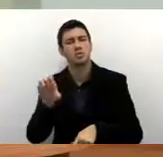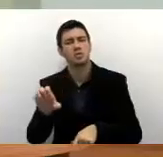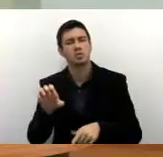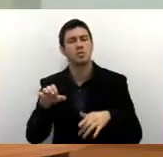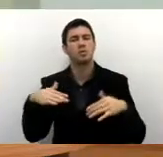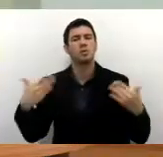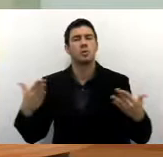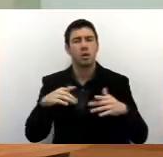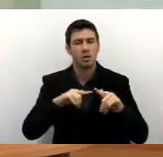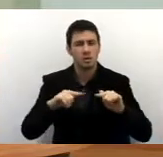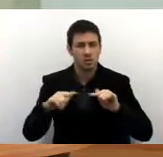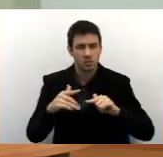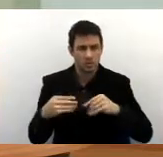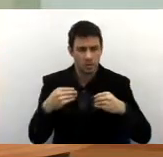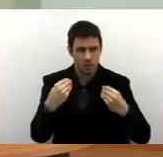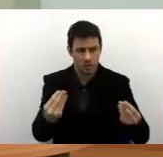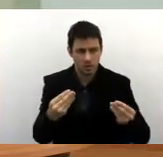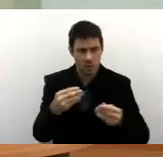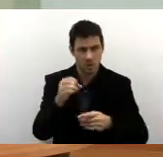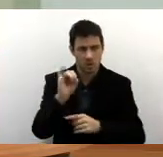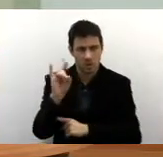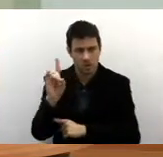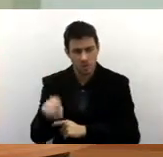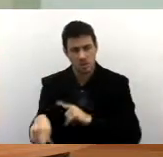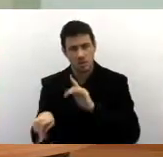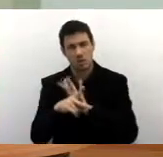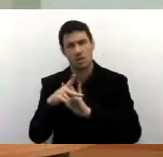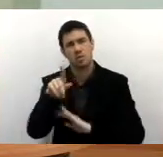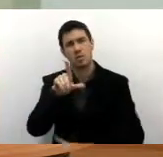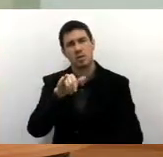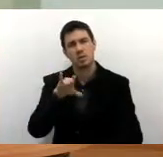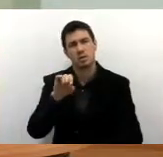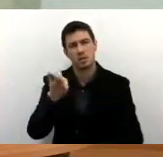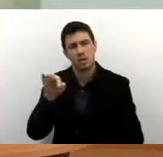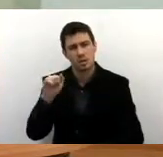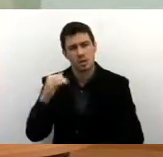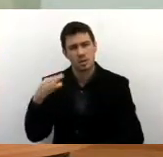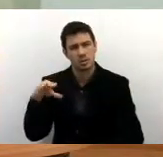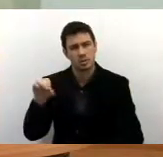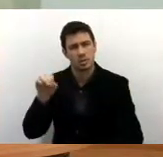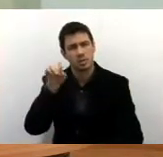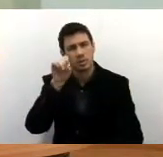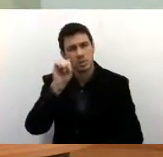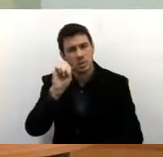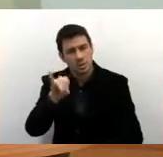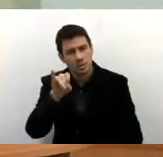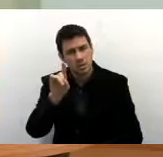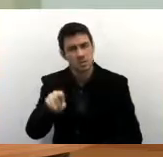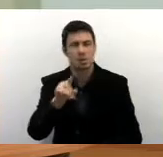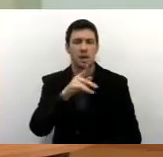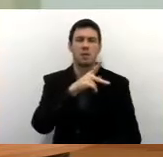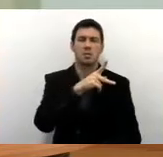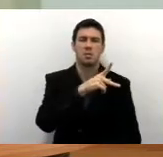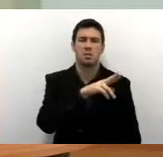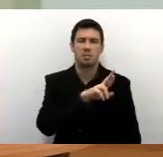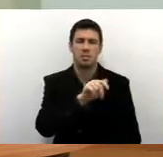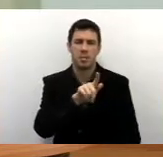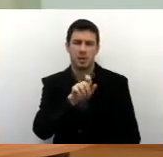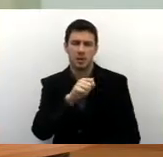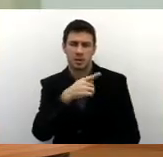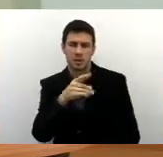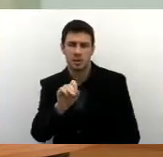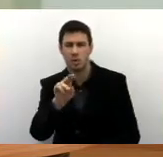Qual serviço que prestados pela gente, se essa licitação o senhor tem informação se foi pregão, como foi o certame de